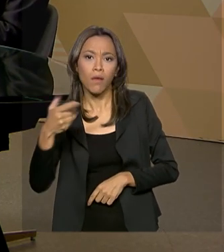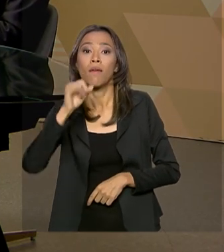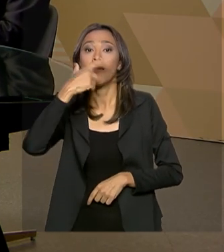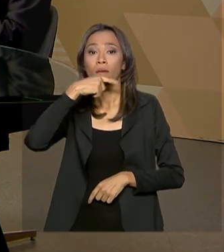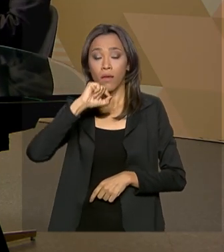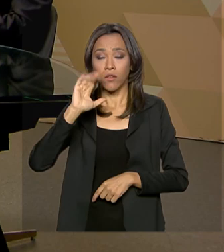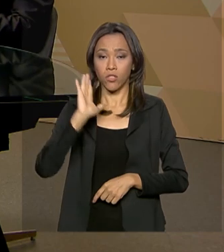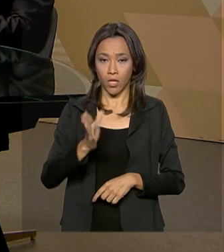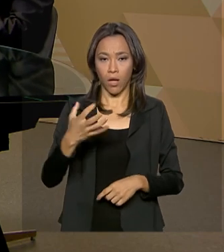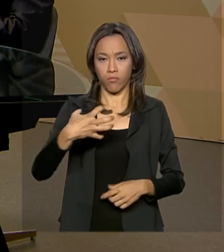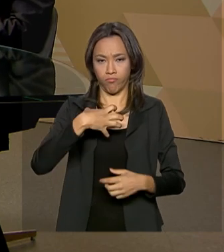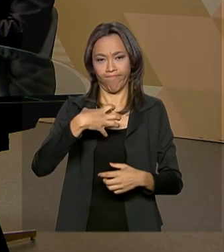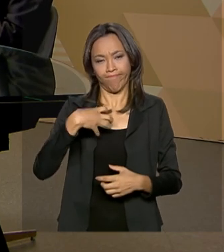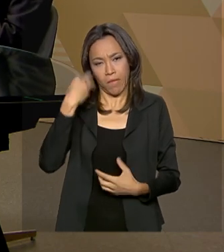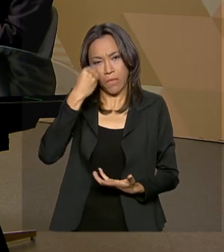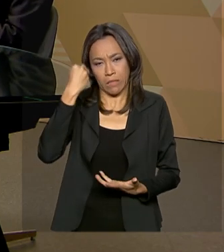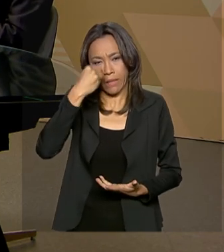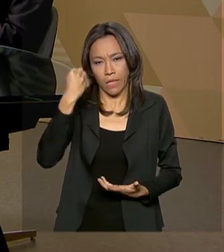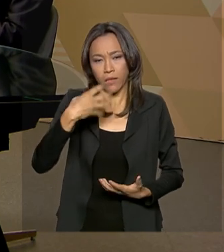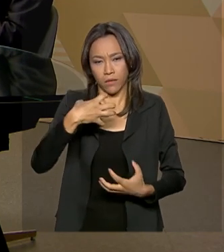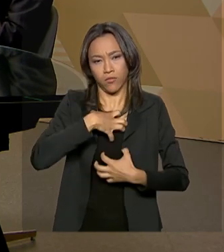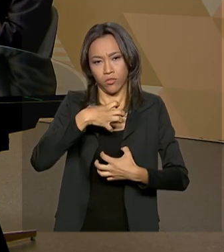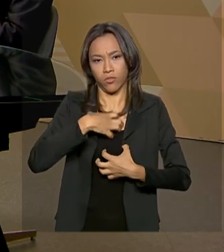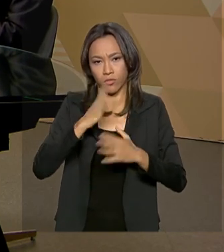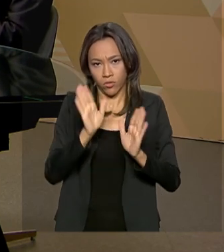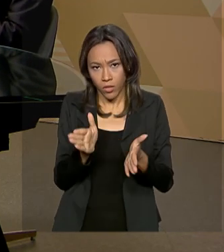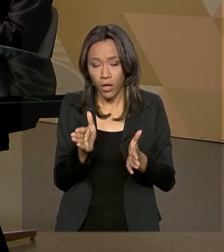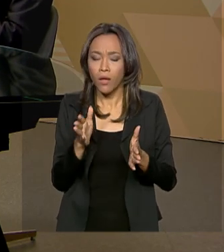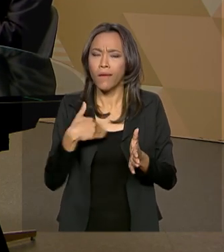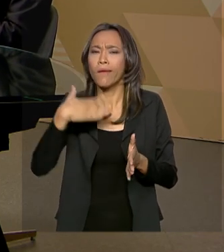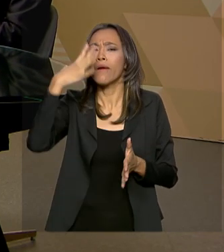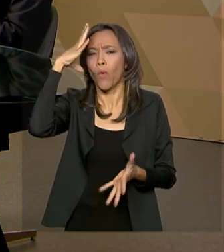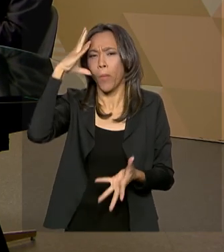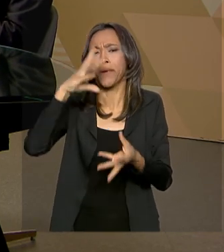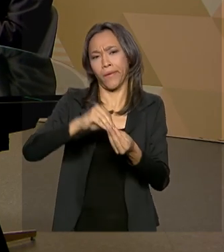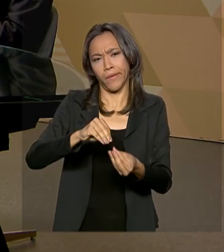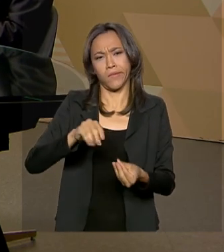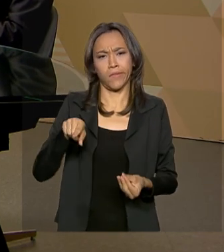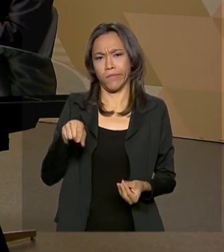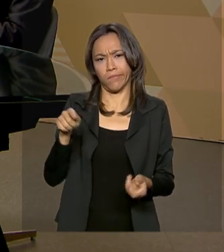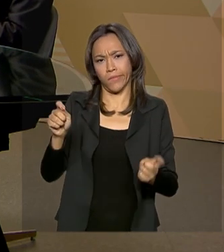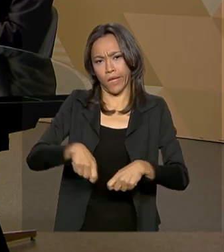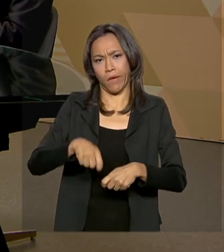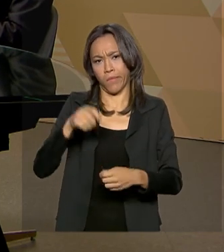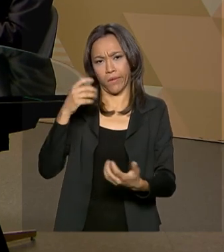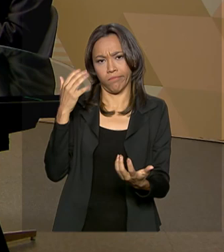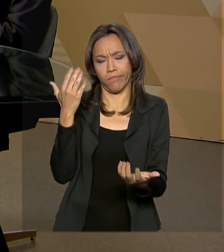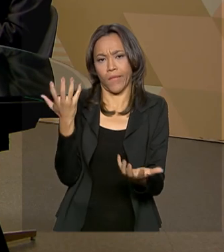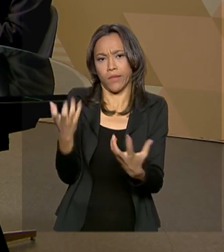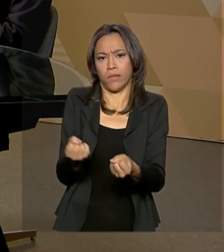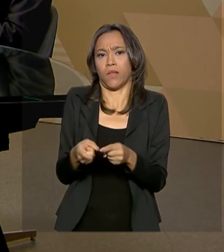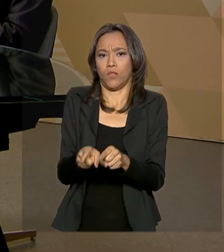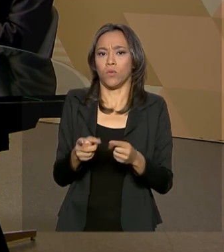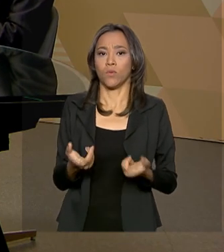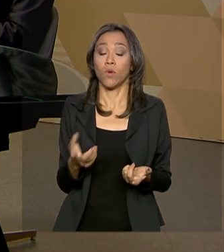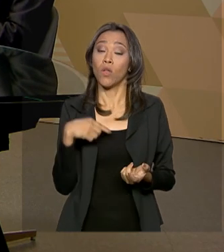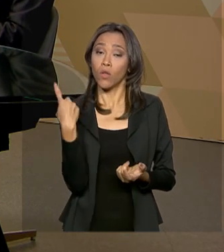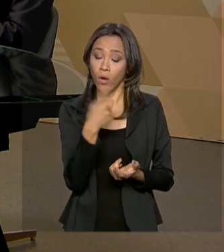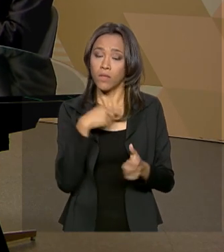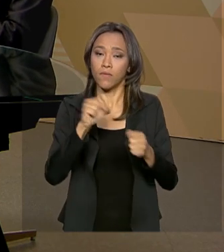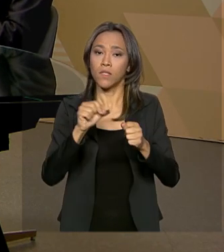viveu isso, e eu sou um de muitas pessoas, entende que é inaceitável. Então, nós fazemos não só com os